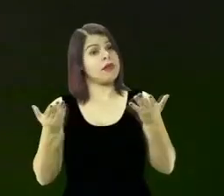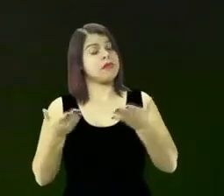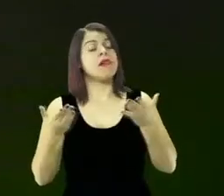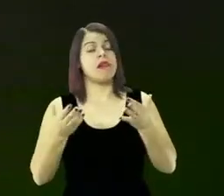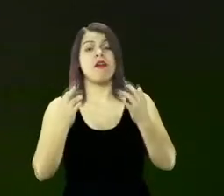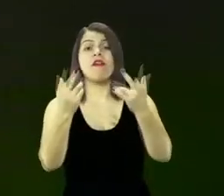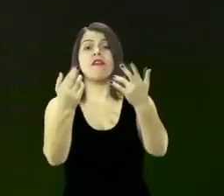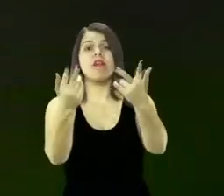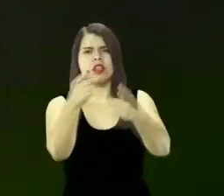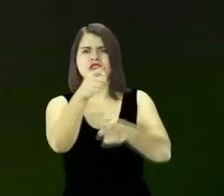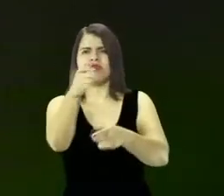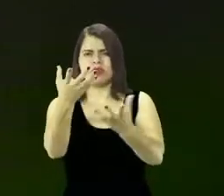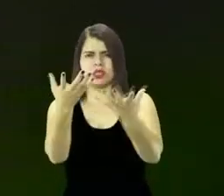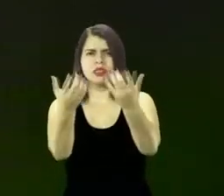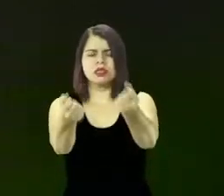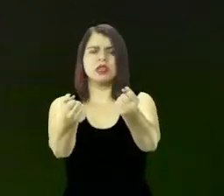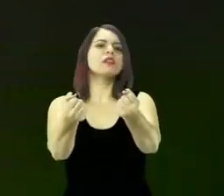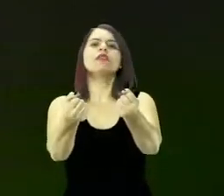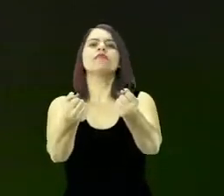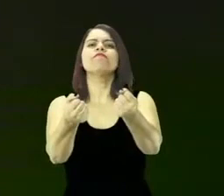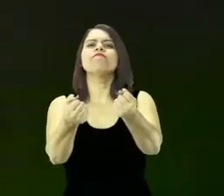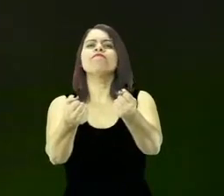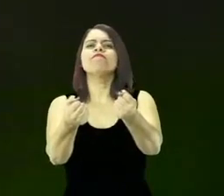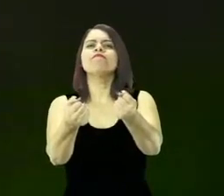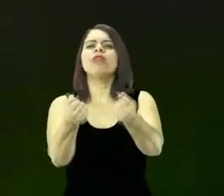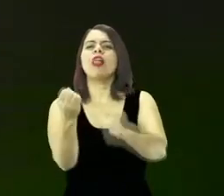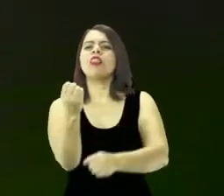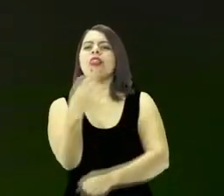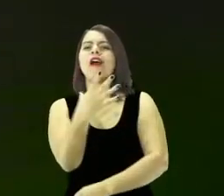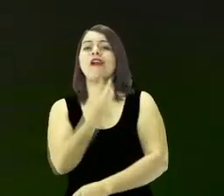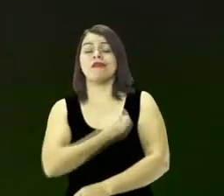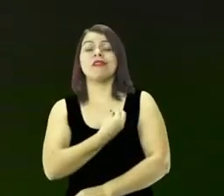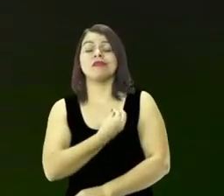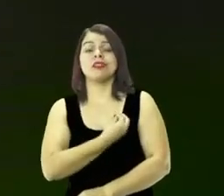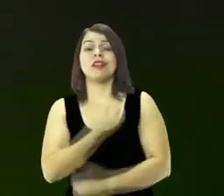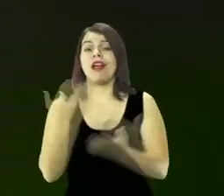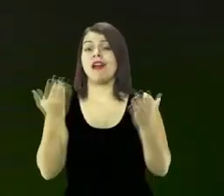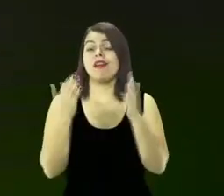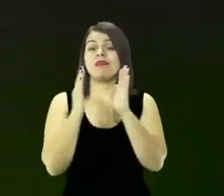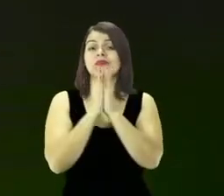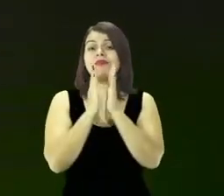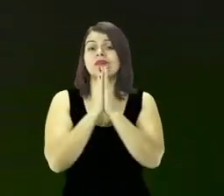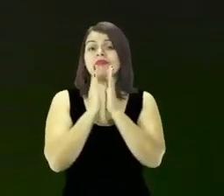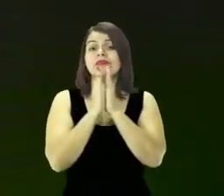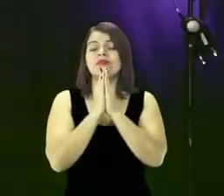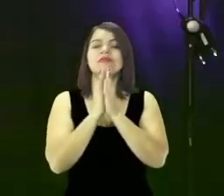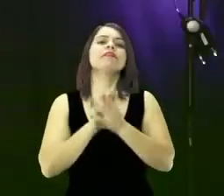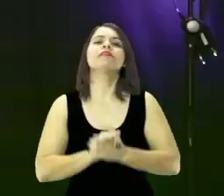agora com você dependente do lugar que você estiver vamos orar agora todos nós juntos